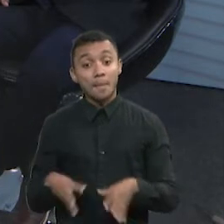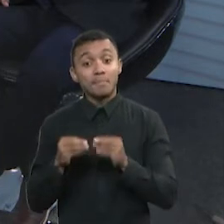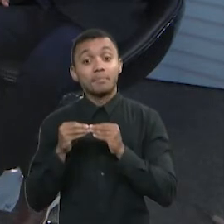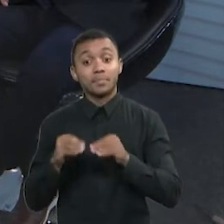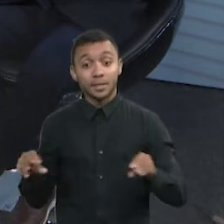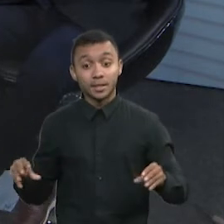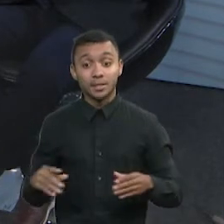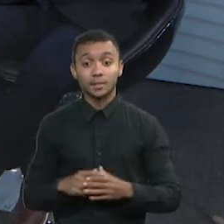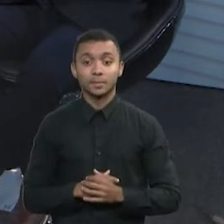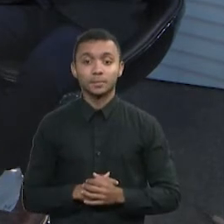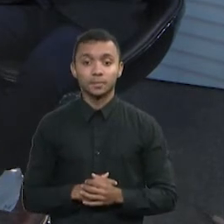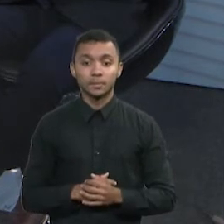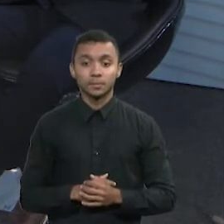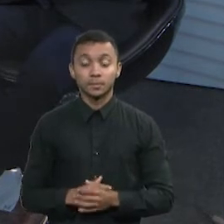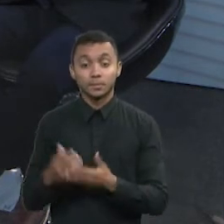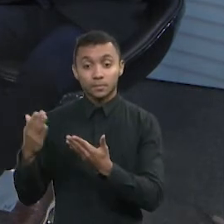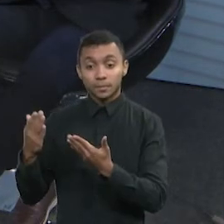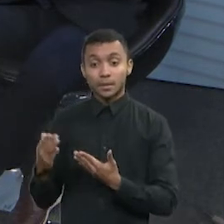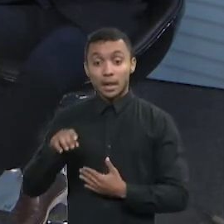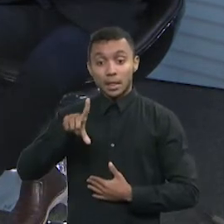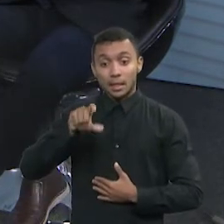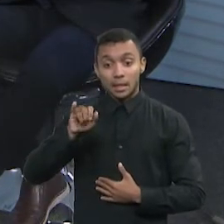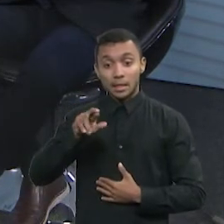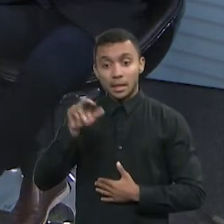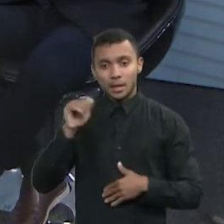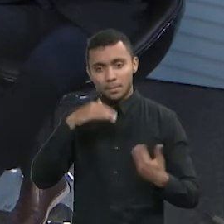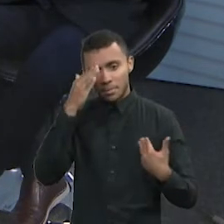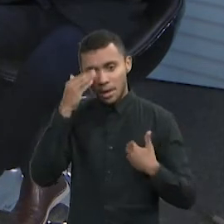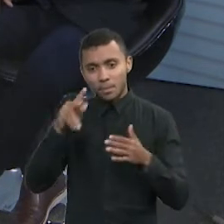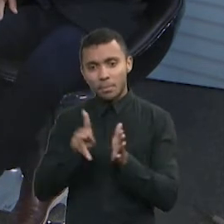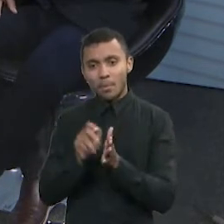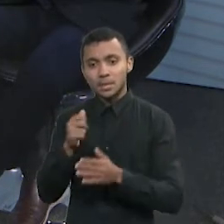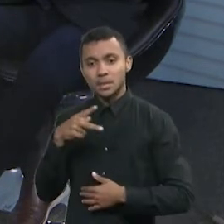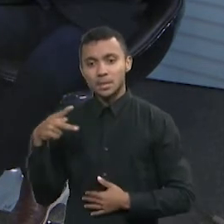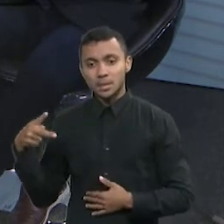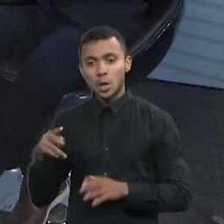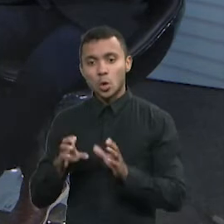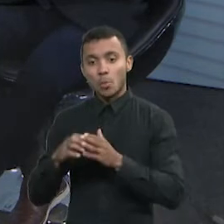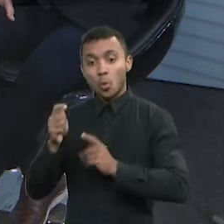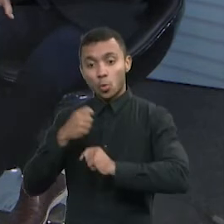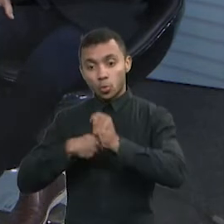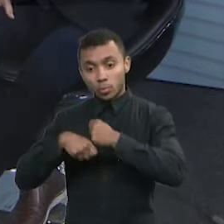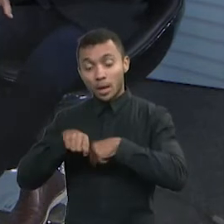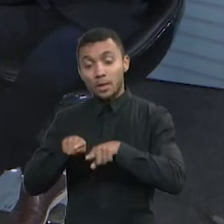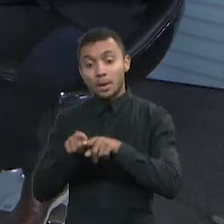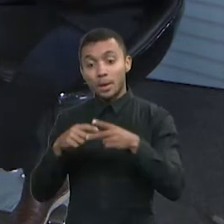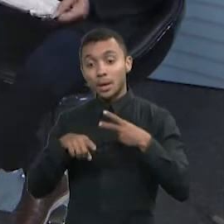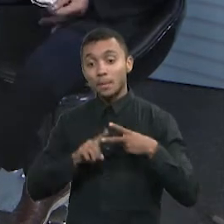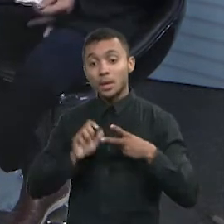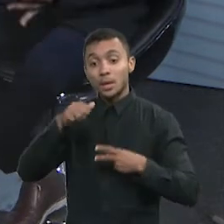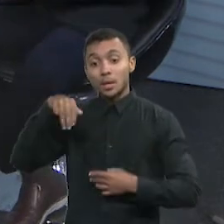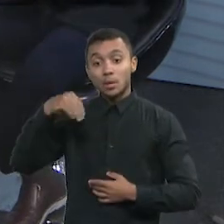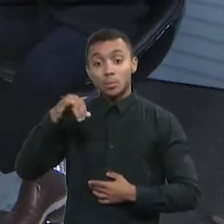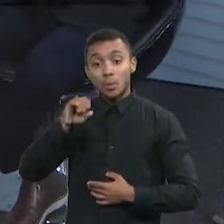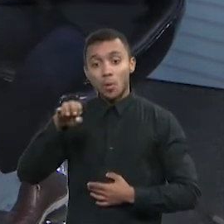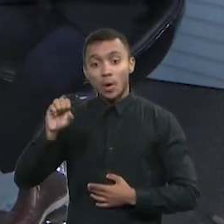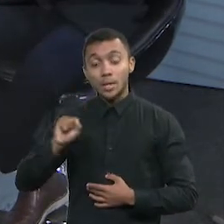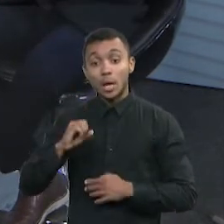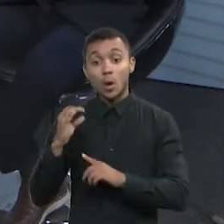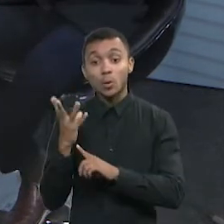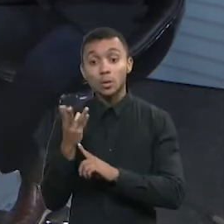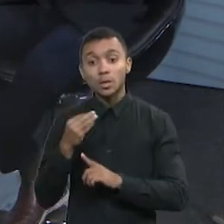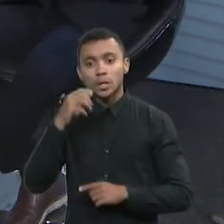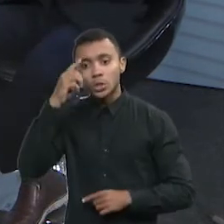fina, né? Aí o Tom Lira, valeu, muito obrigado. Sócio diretor da MKF Contabilidade e meu querido Moisés Keliano. Quando é o evento lá, Moisés? O